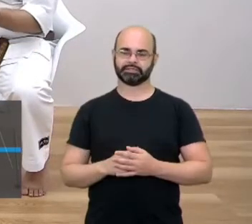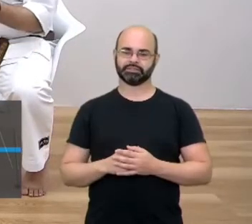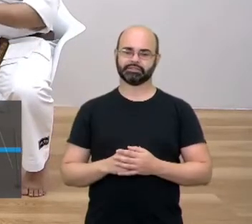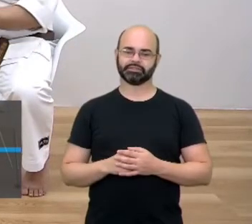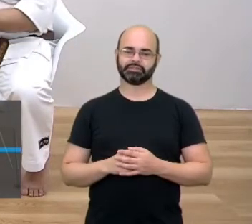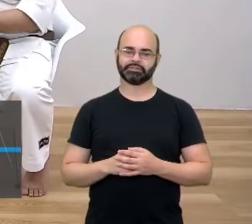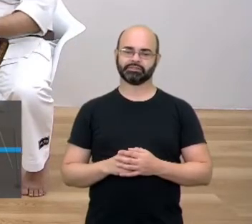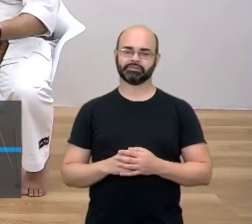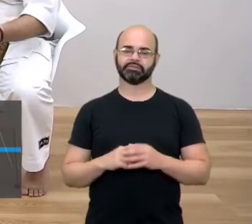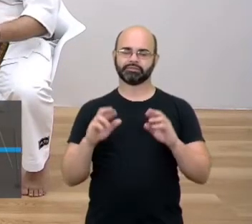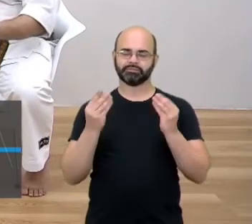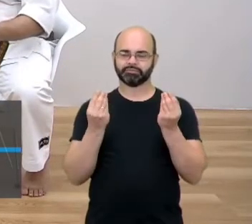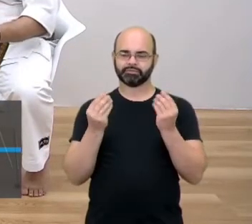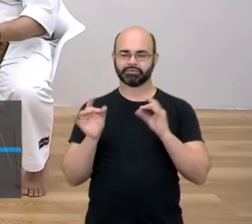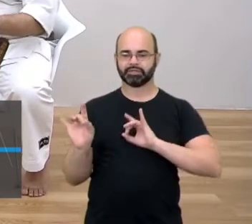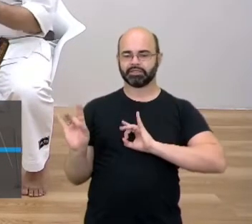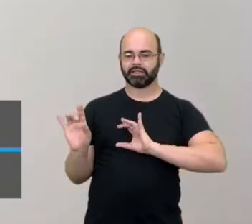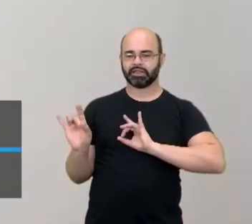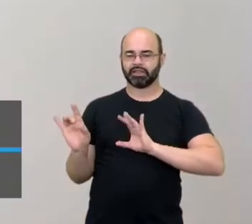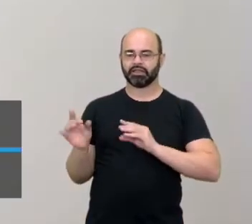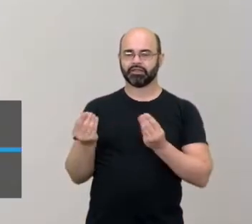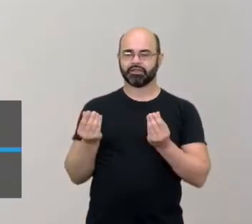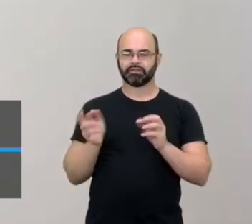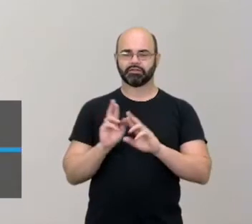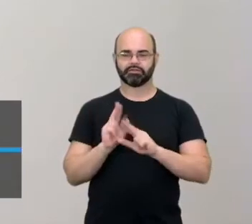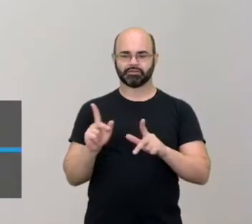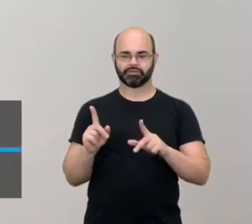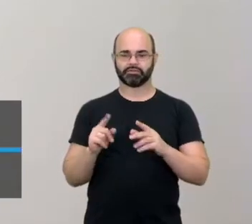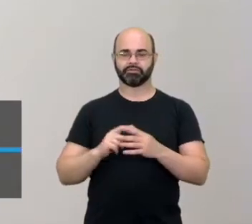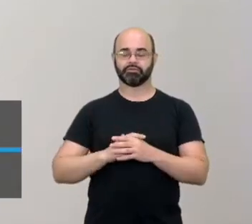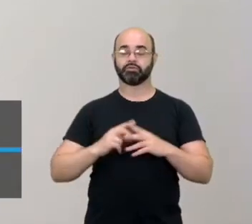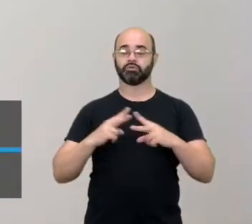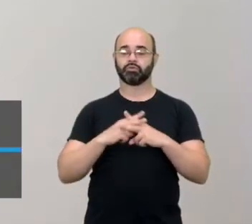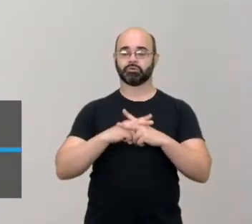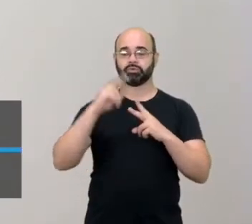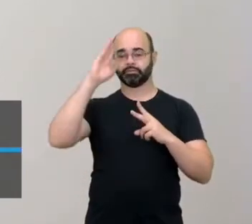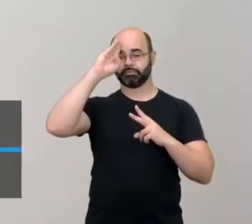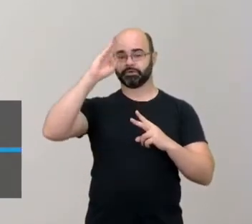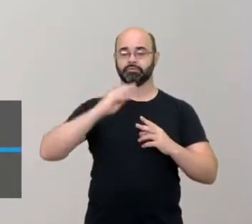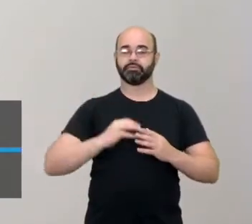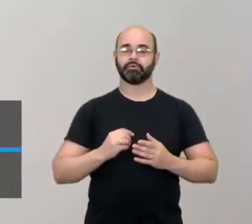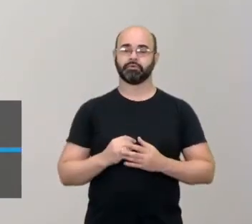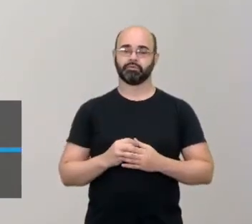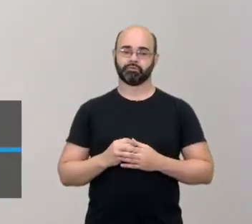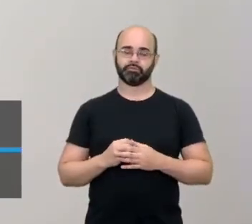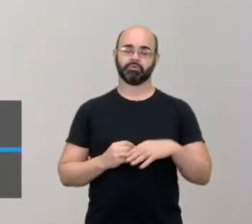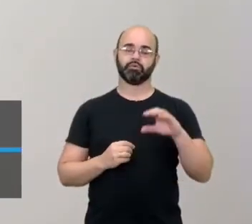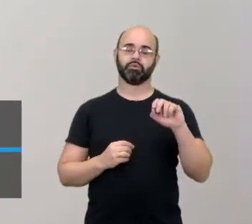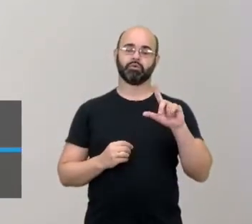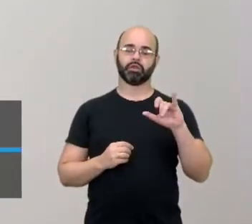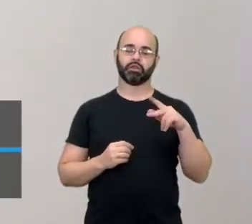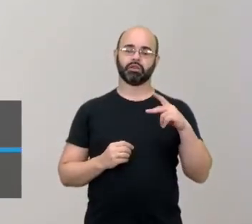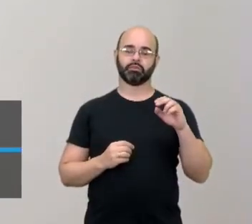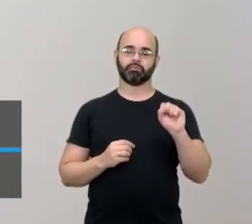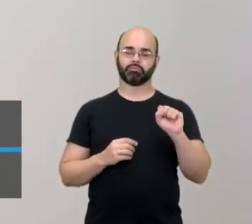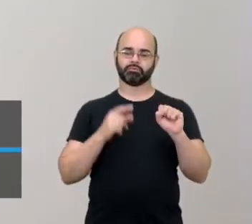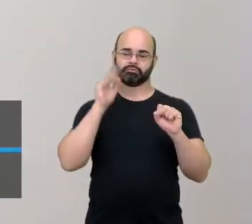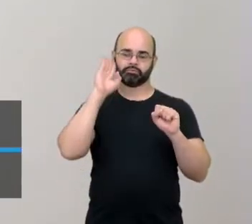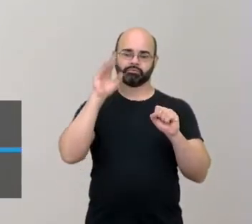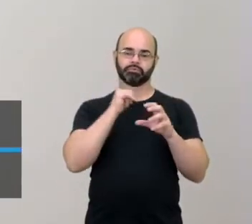de técnicas, algumas, e principalmente na luta. As lutas do Olímpico são por pontuação, né?